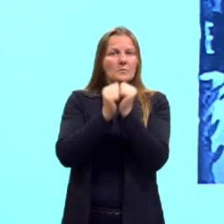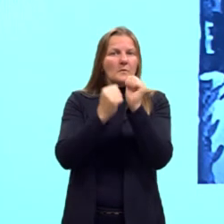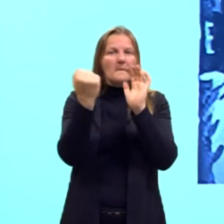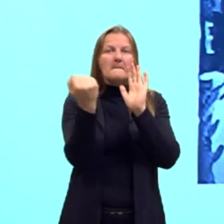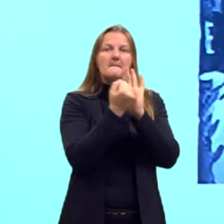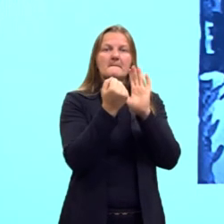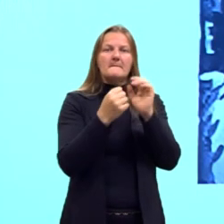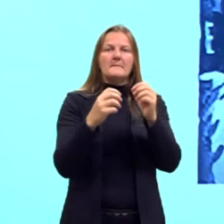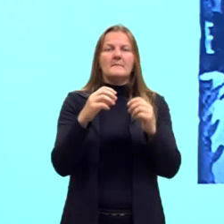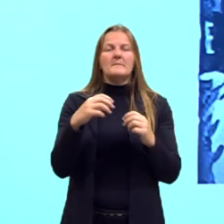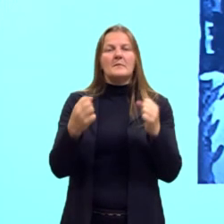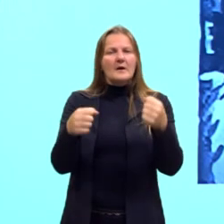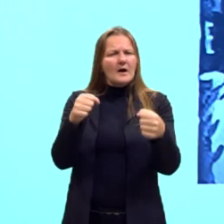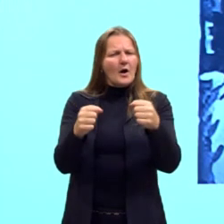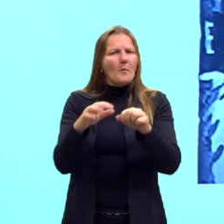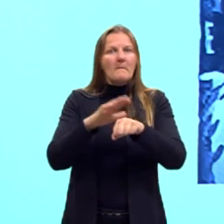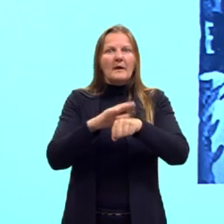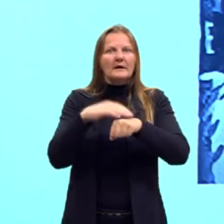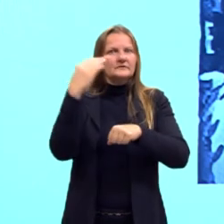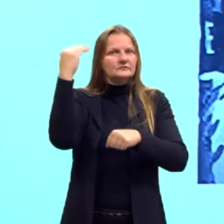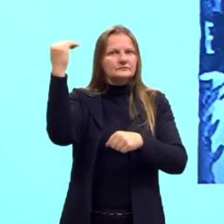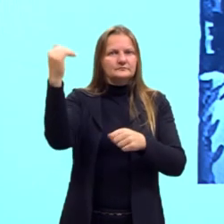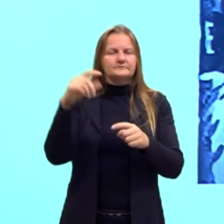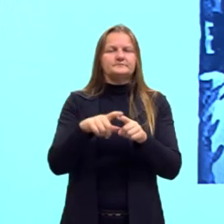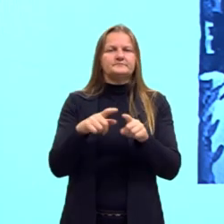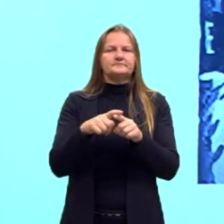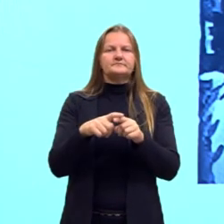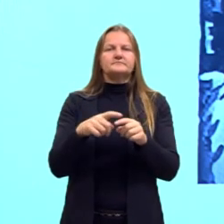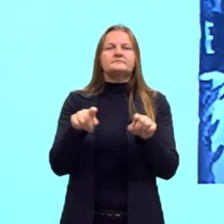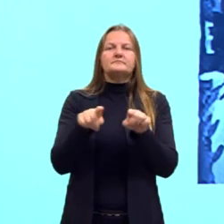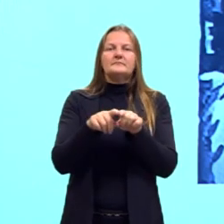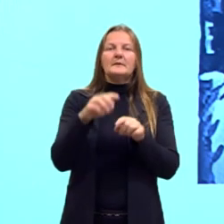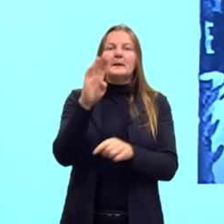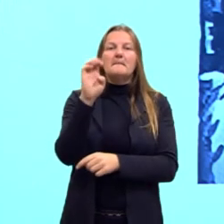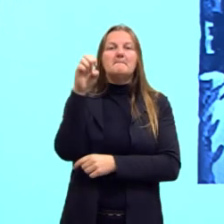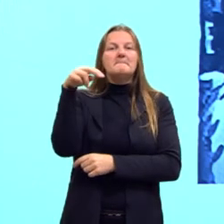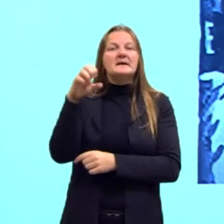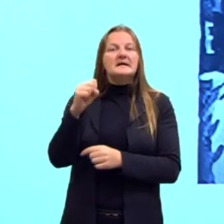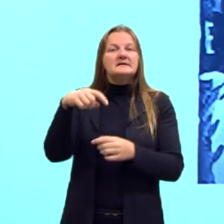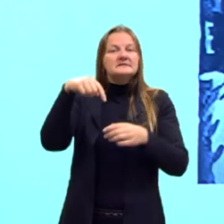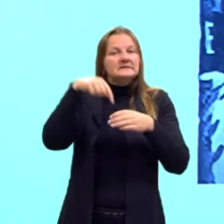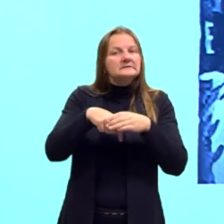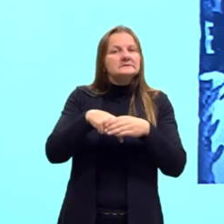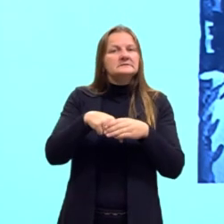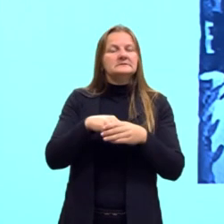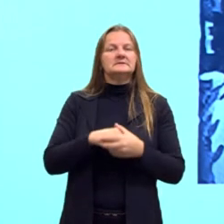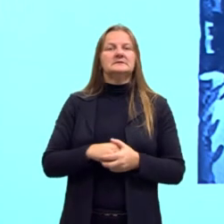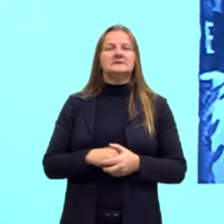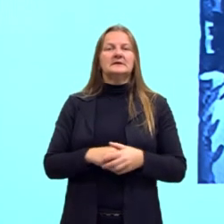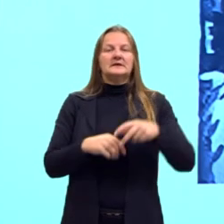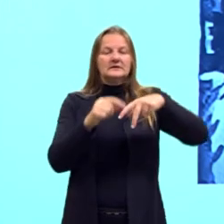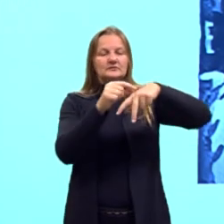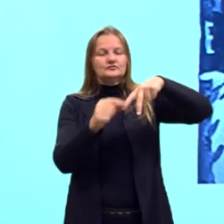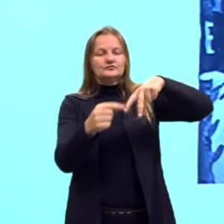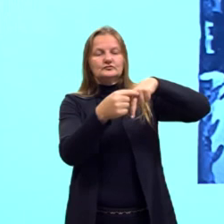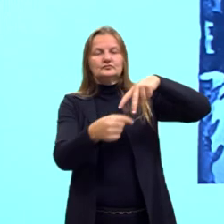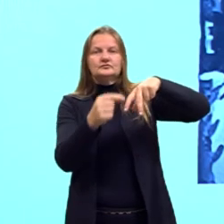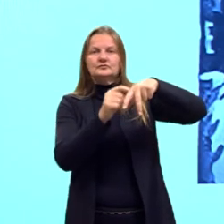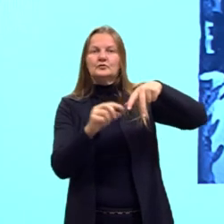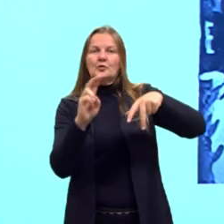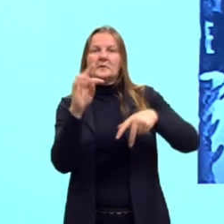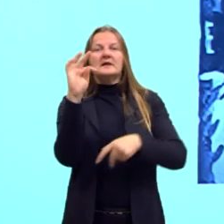de automóveis. E os bens não duráveis ficam com o capital interno, certo? Então a gente chama isso de tripé industrial.